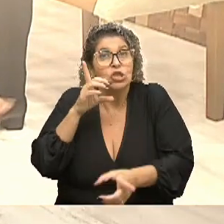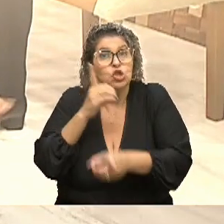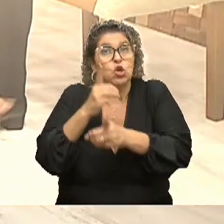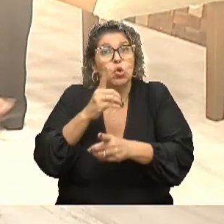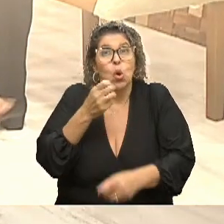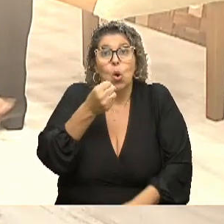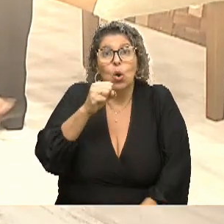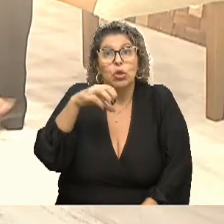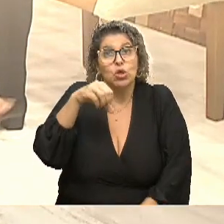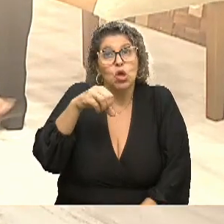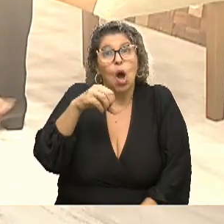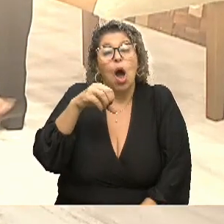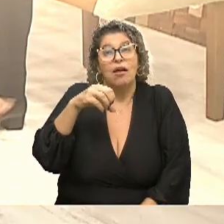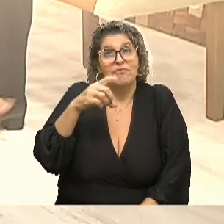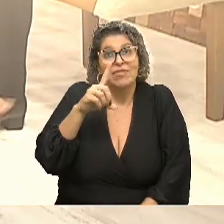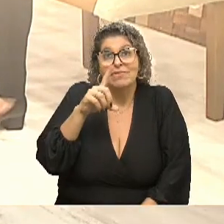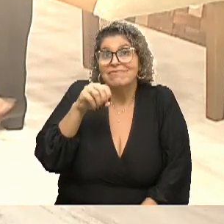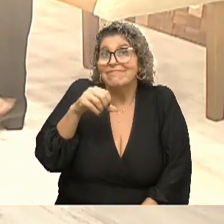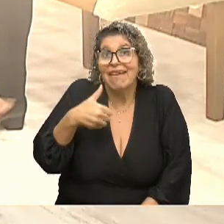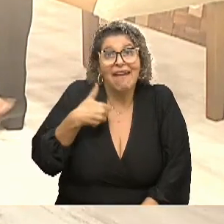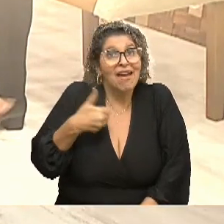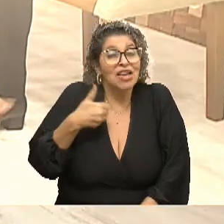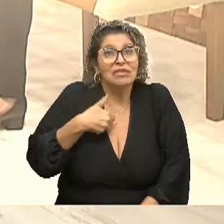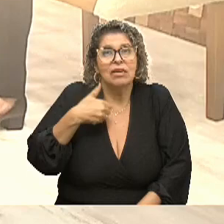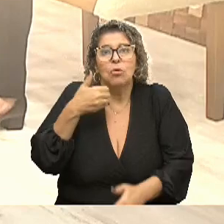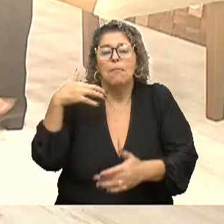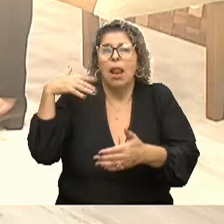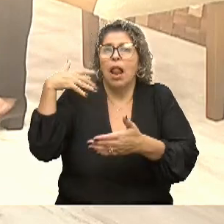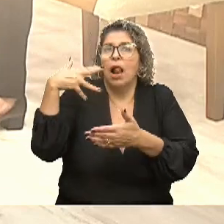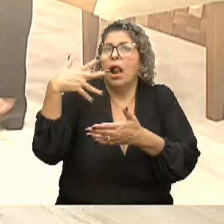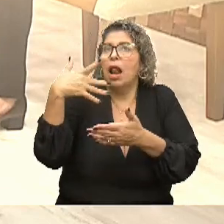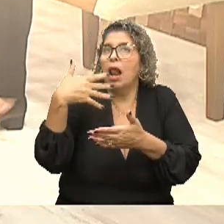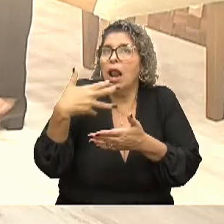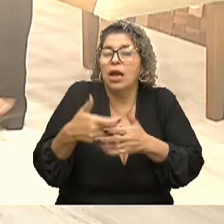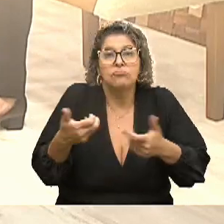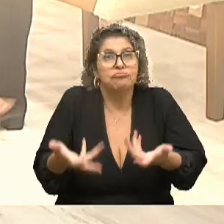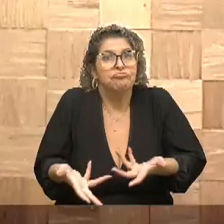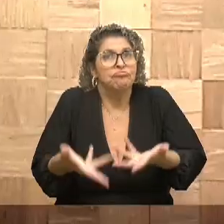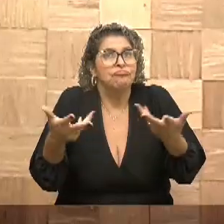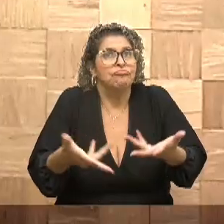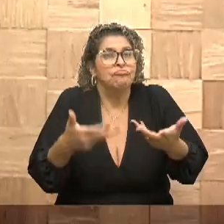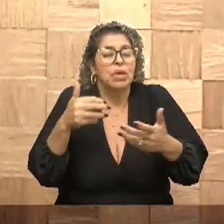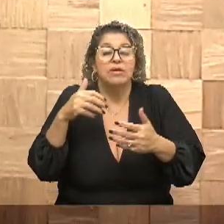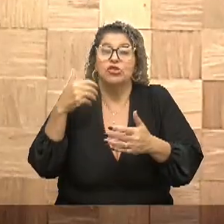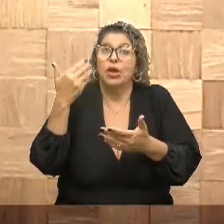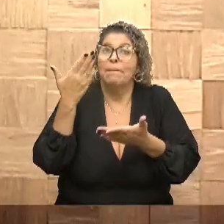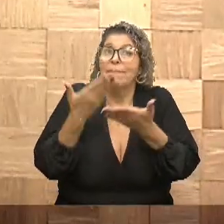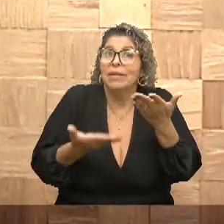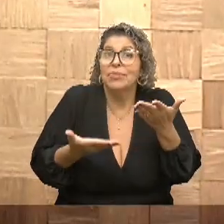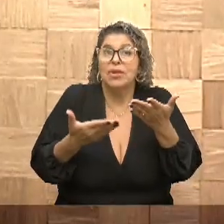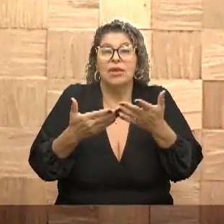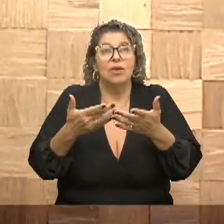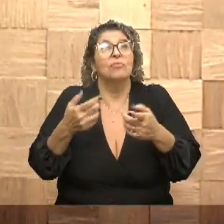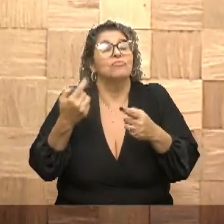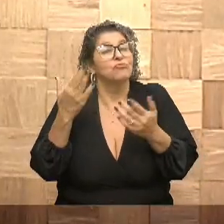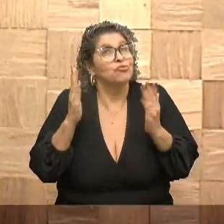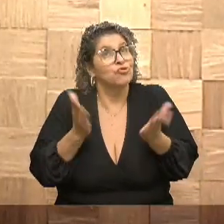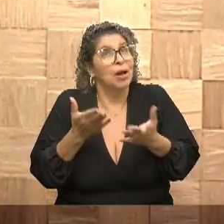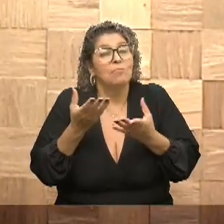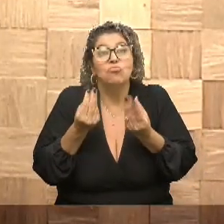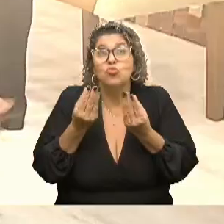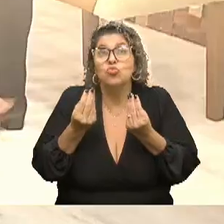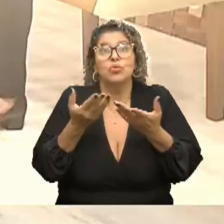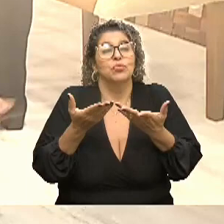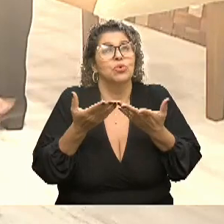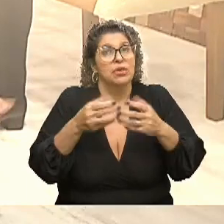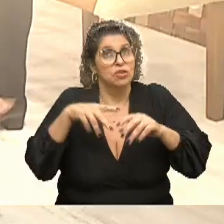ele tem 8, 9, 10 anos. E que já se perdeu todo esse tempo de estímulo, todo esse tempo de busca. Então, assim, a gente precisa